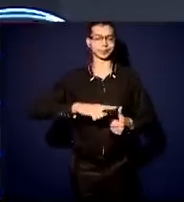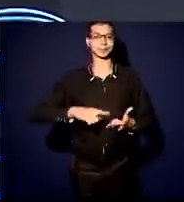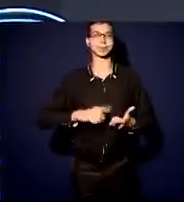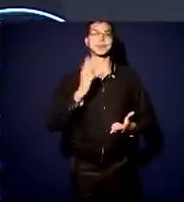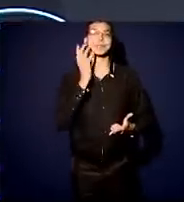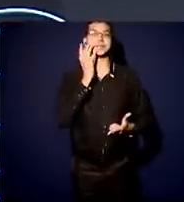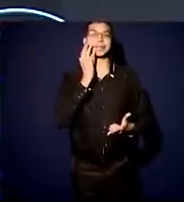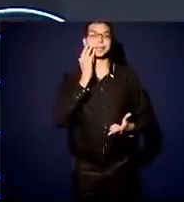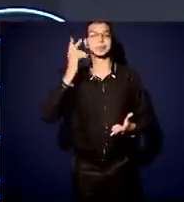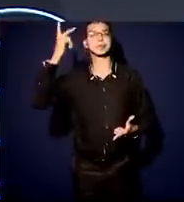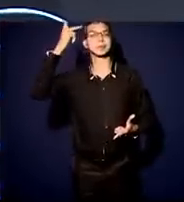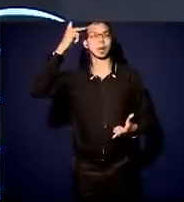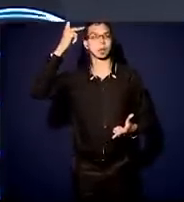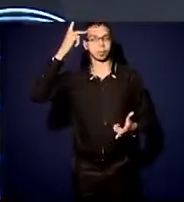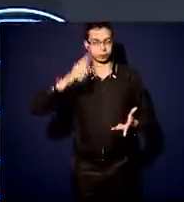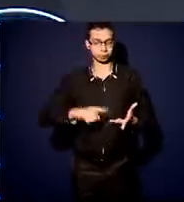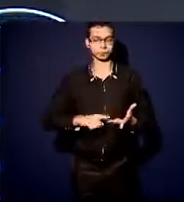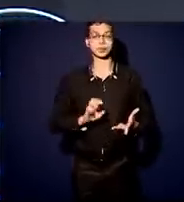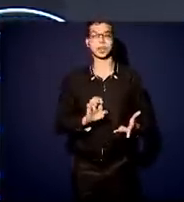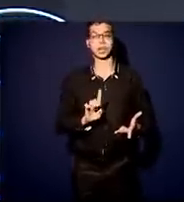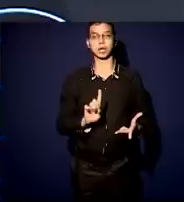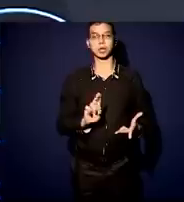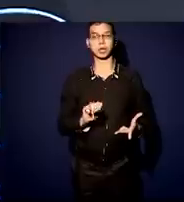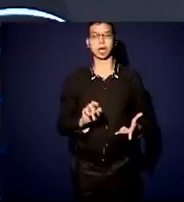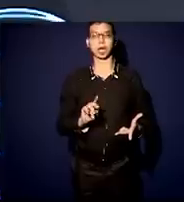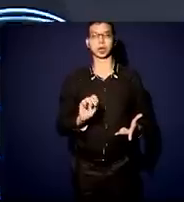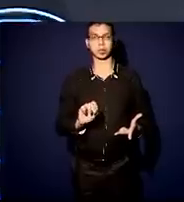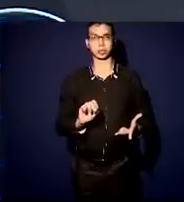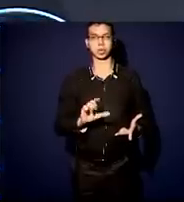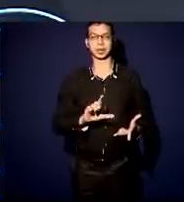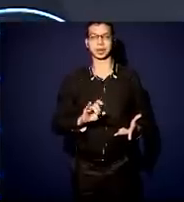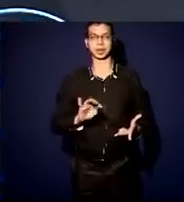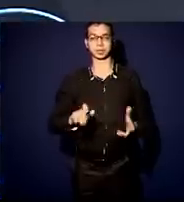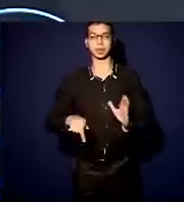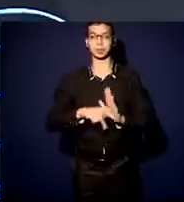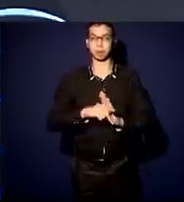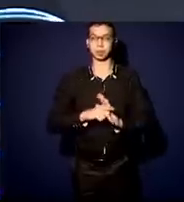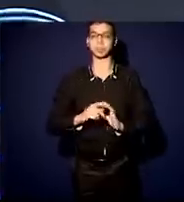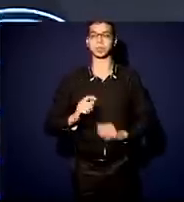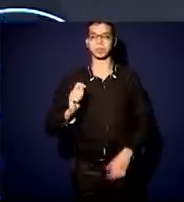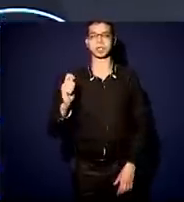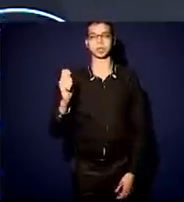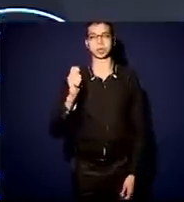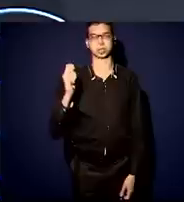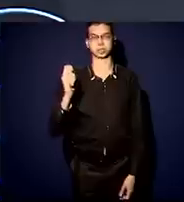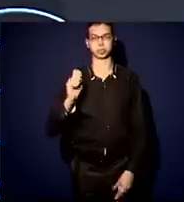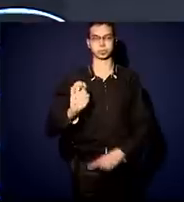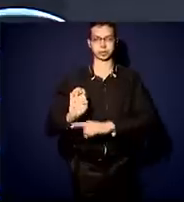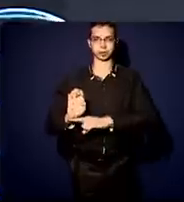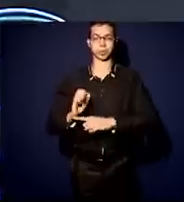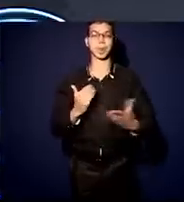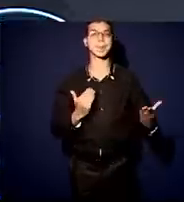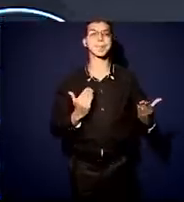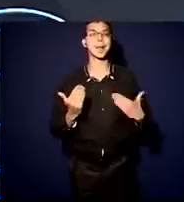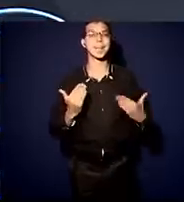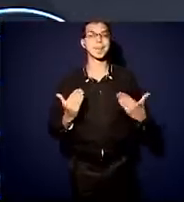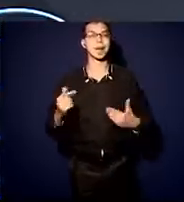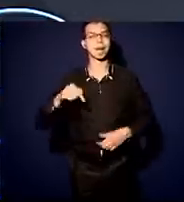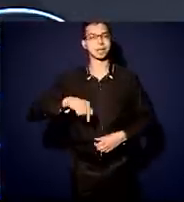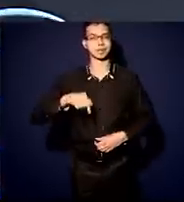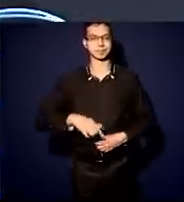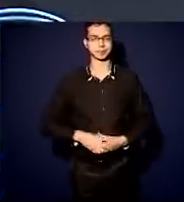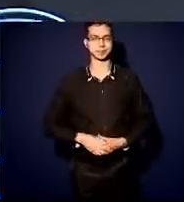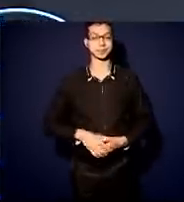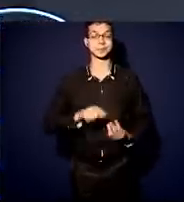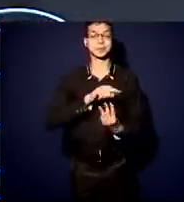governador Eduardo Leite do Rio Grande do Sul conversando conosco. E os três têm um